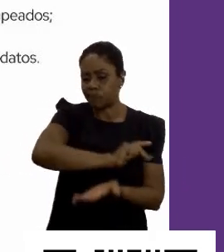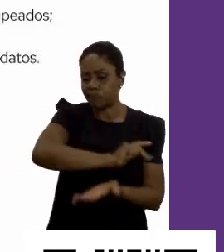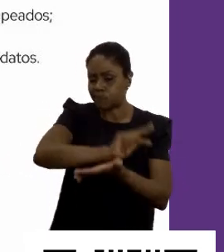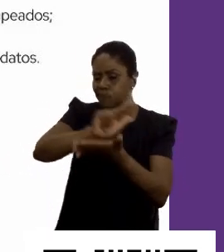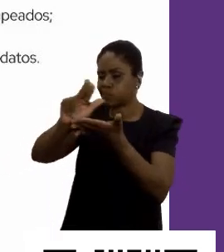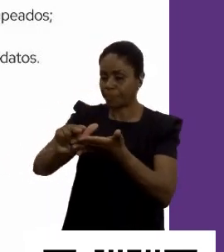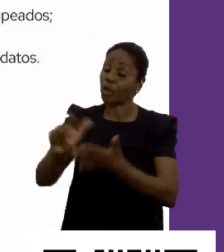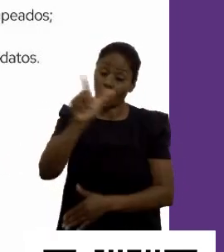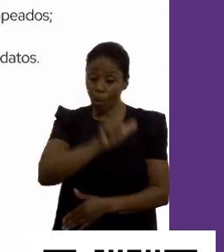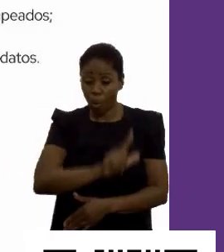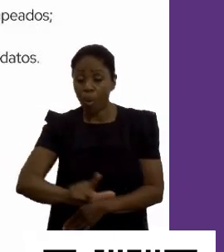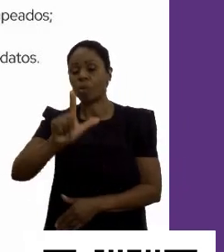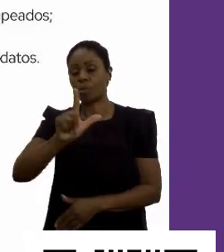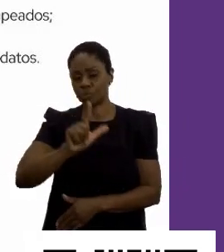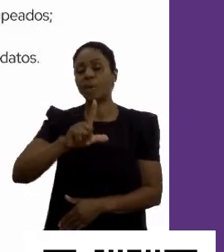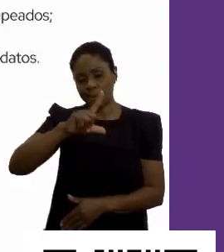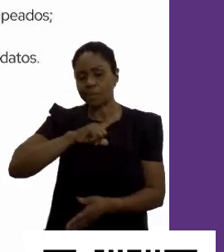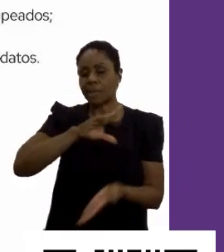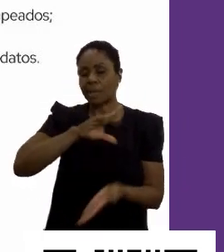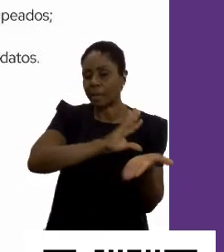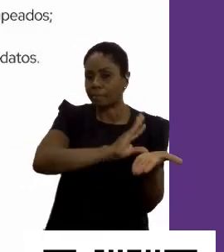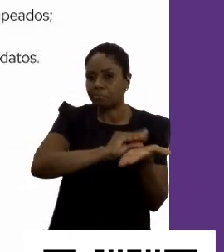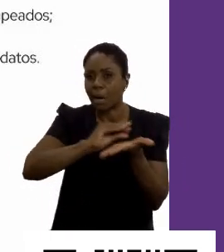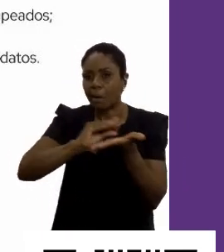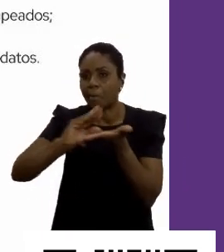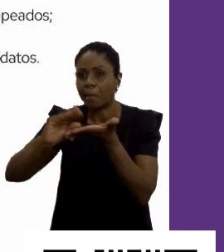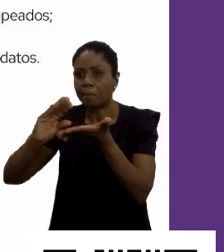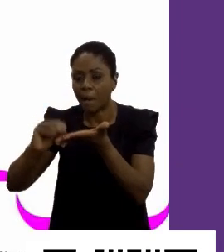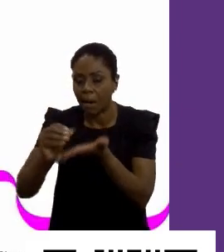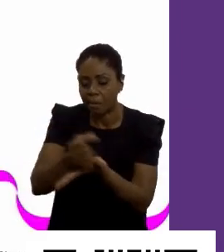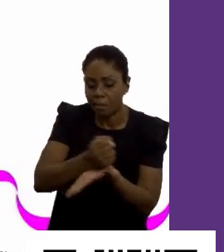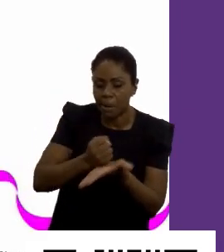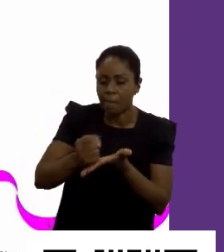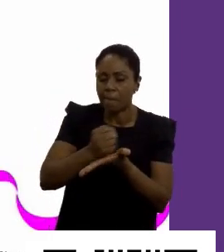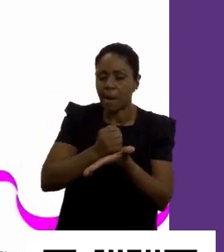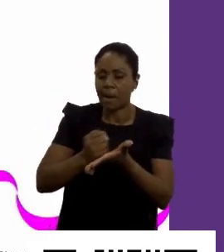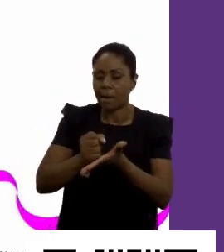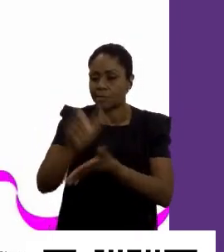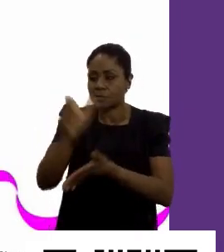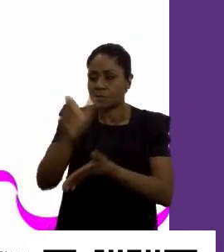isso, você vai ter um banco de dados, né? Com essa base de candidatos.